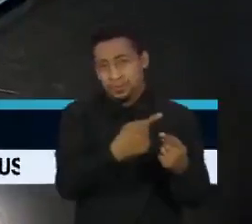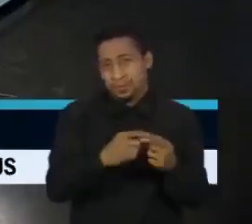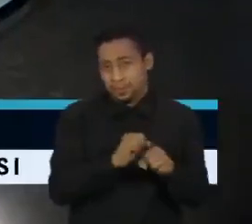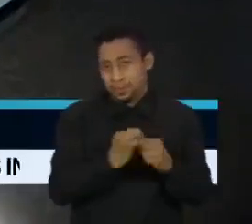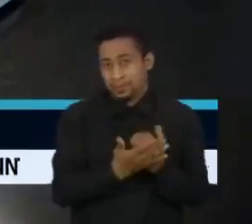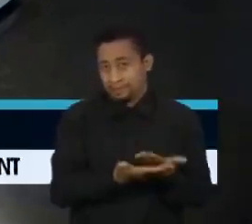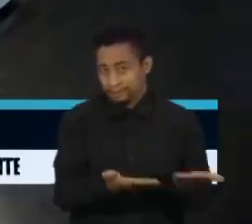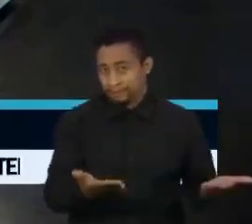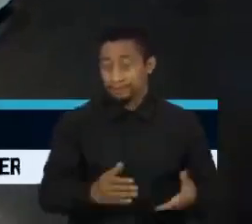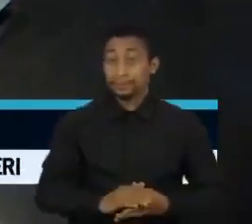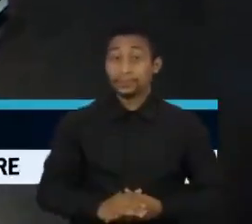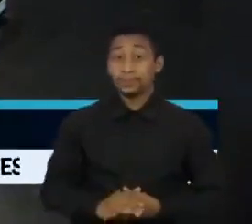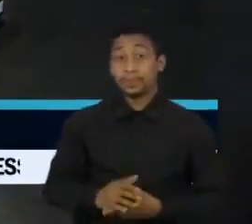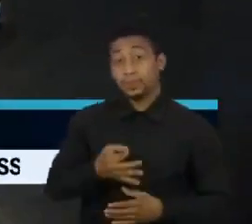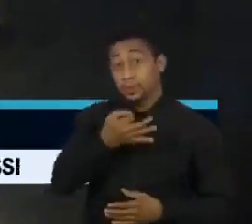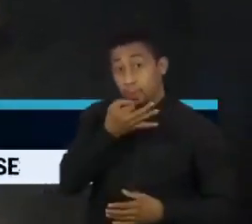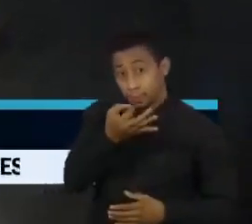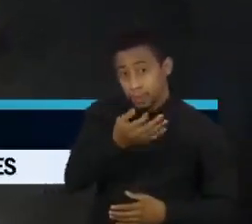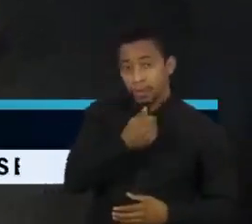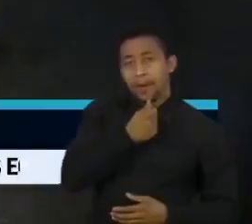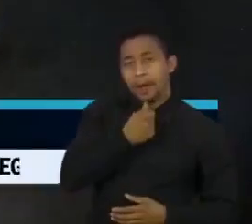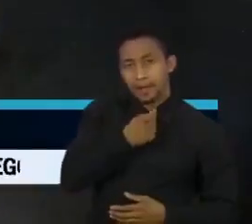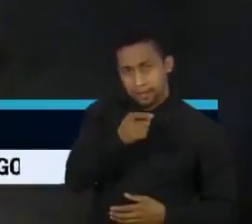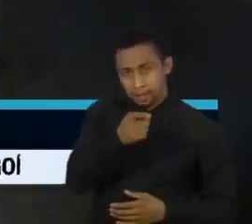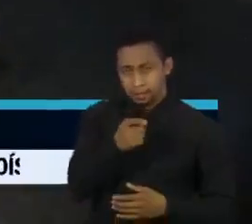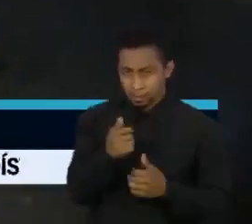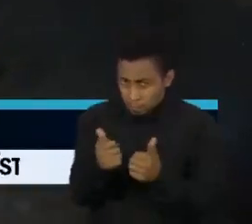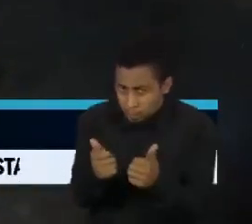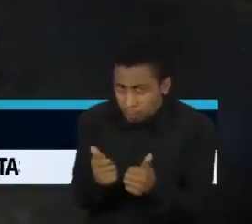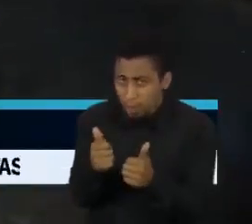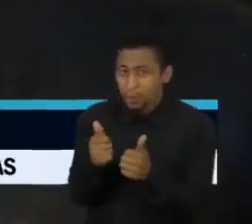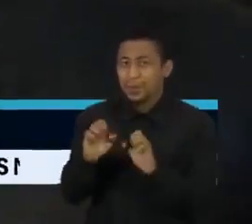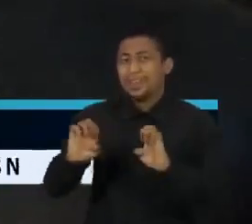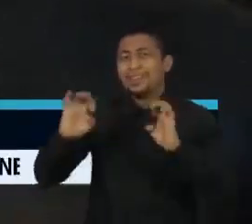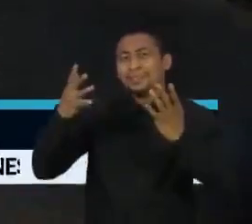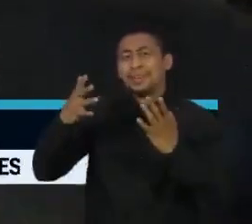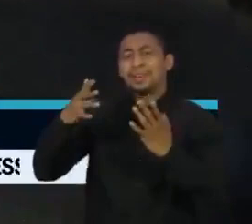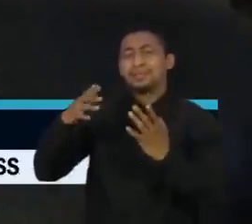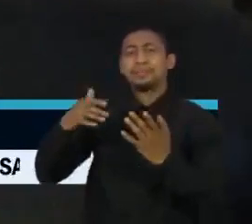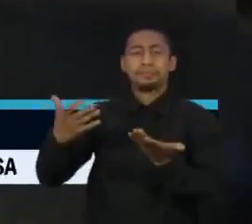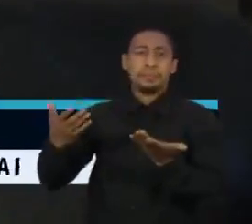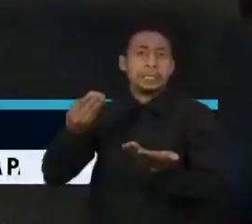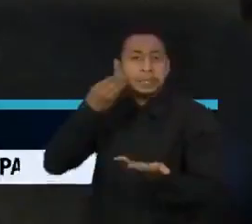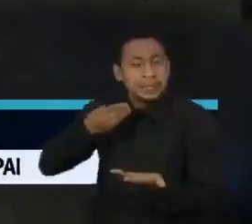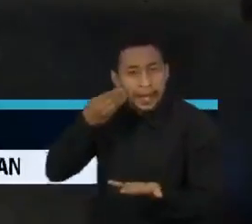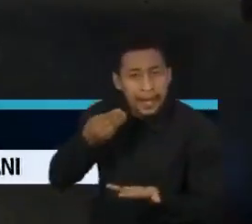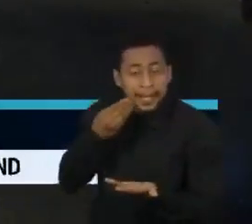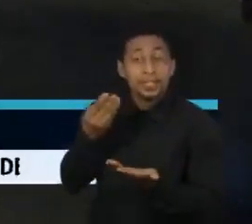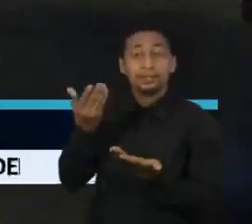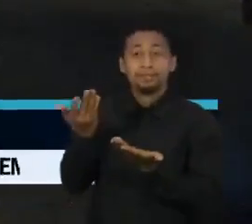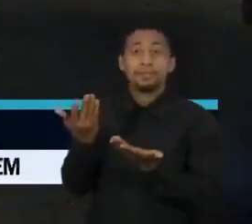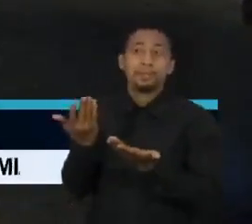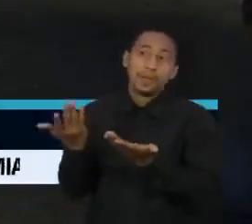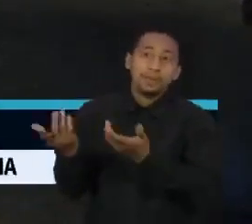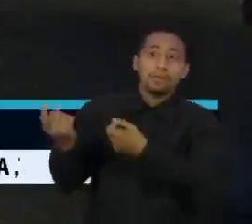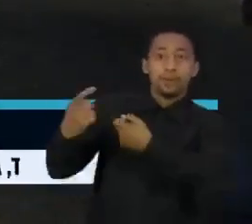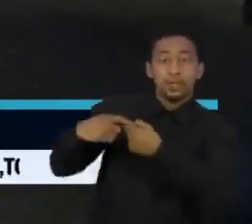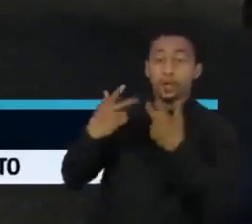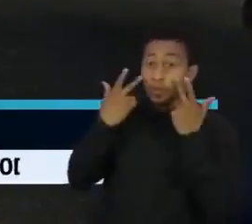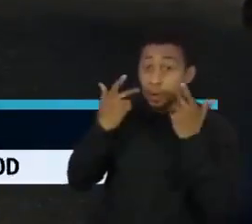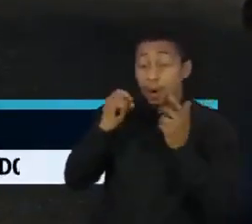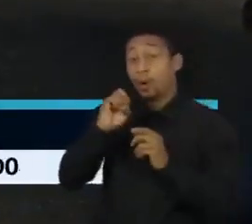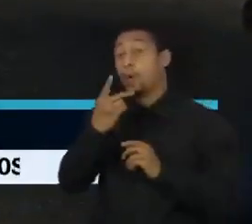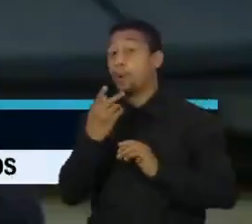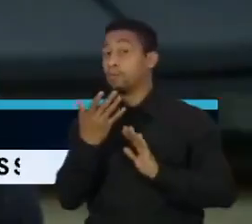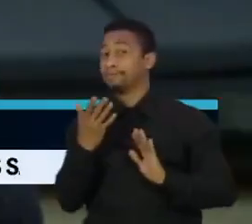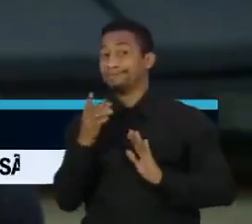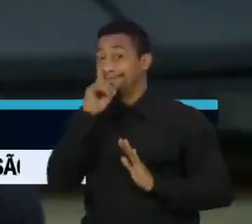Sua opinião, Atila, vale a pena a realização de eventos testes como laboratório para a volta à normalidade ou é muito arriscado diante do avanço da